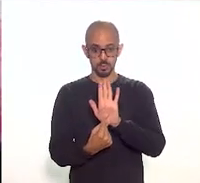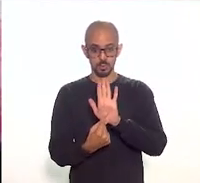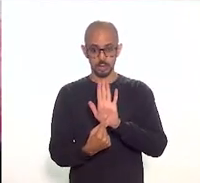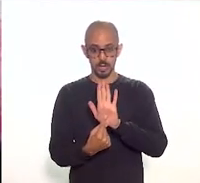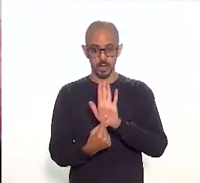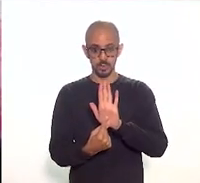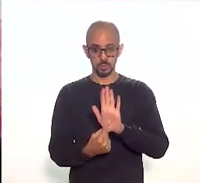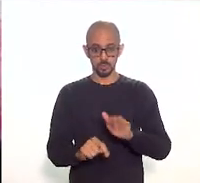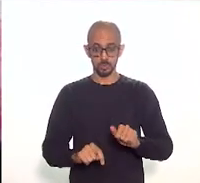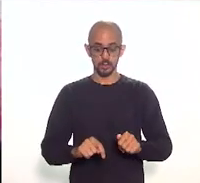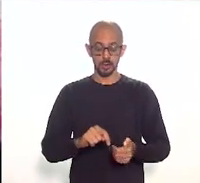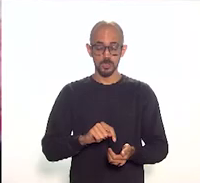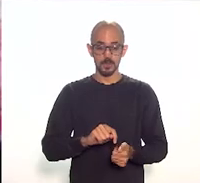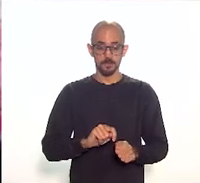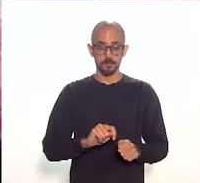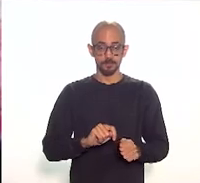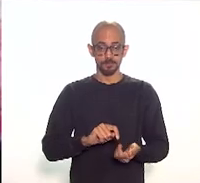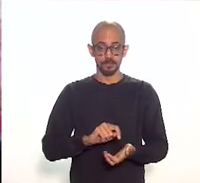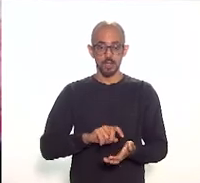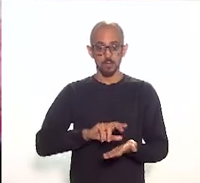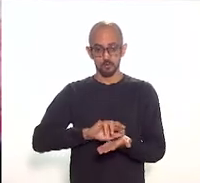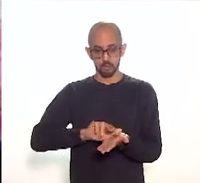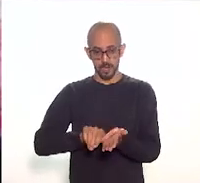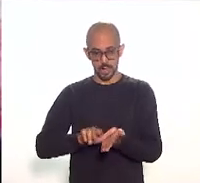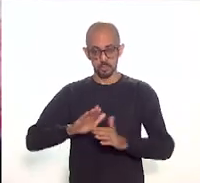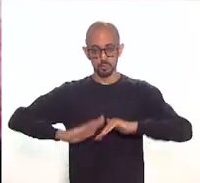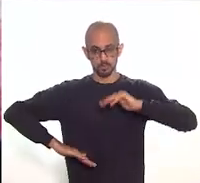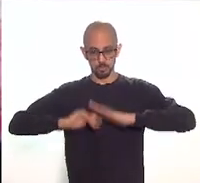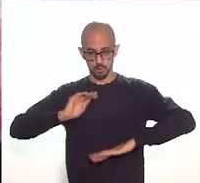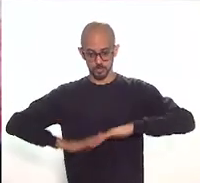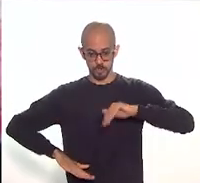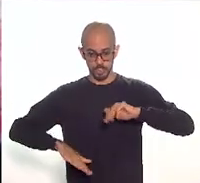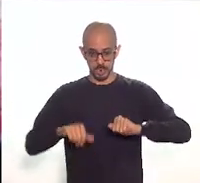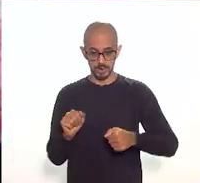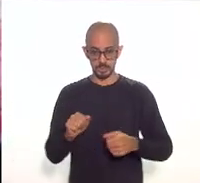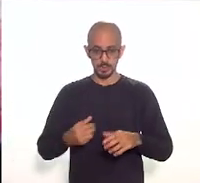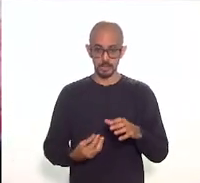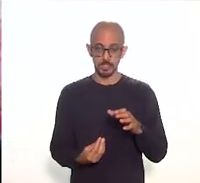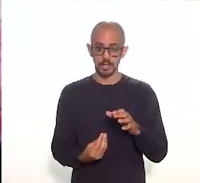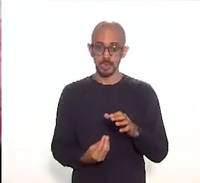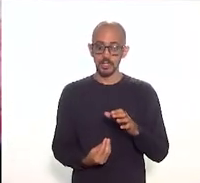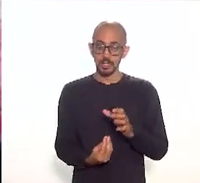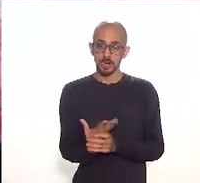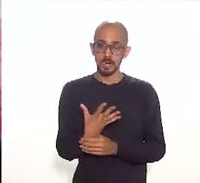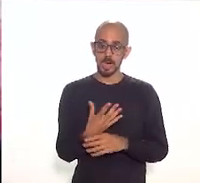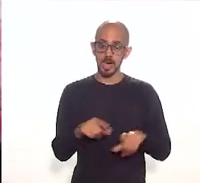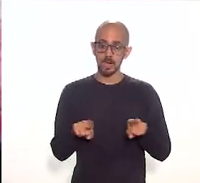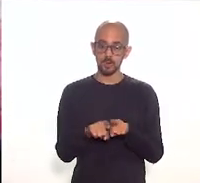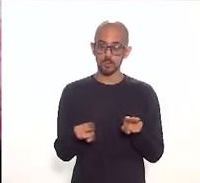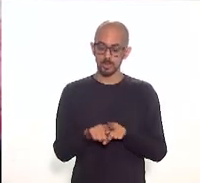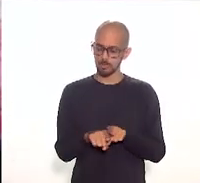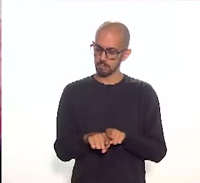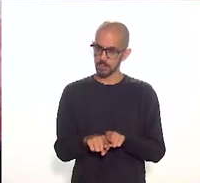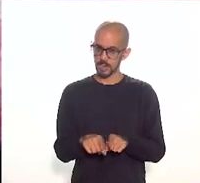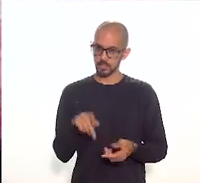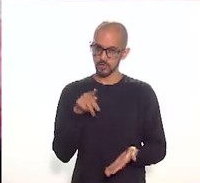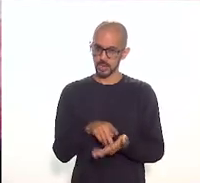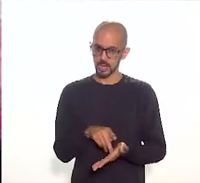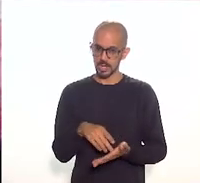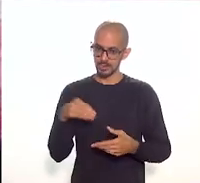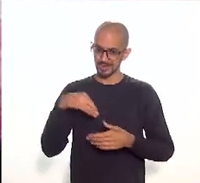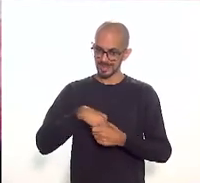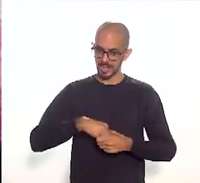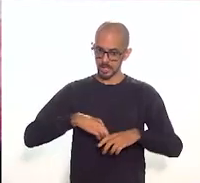Henrique Carvalho, Paulo Celso e Marcos Macri, mobilizaram-se no sentido de criar de modo efetivo um museu